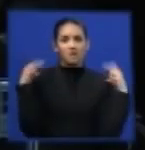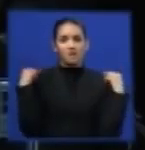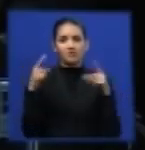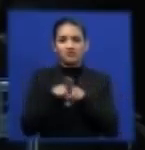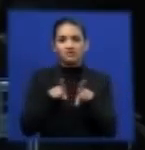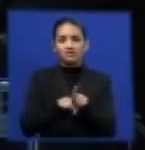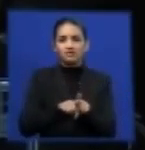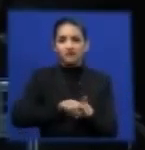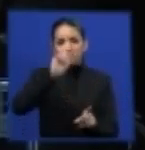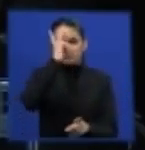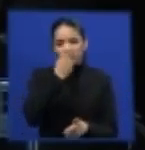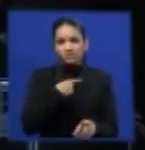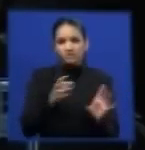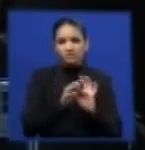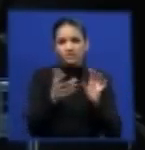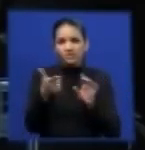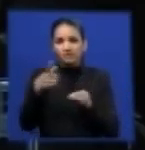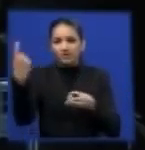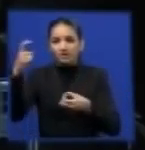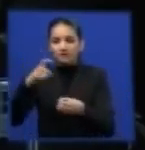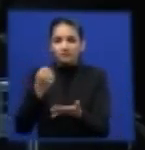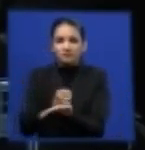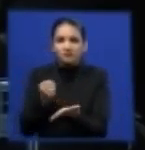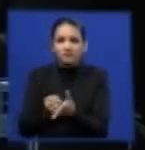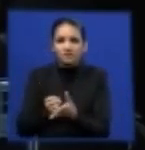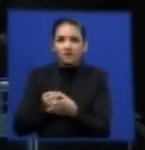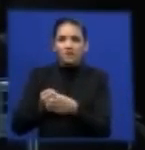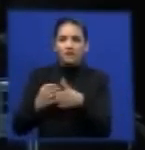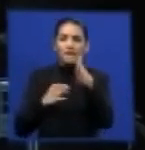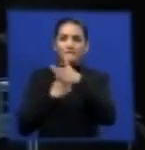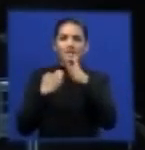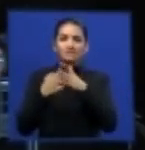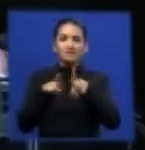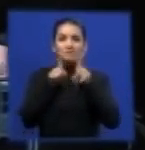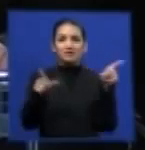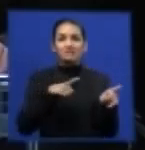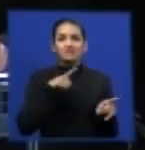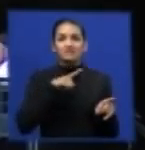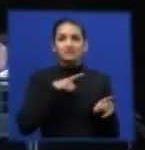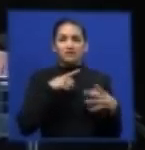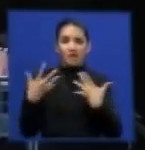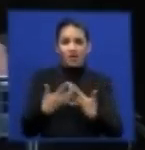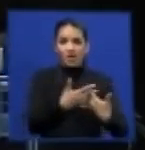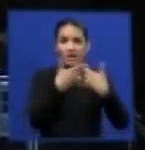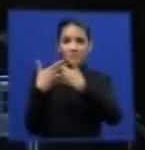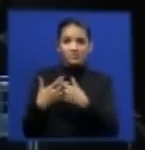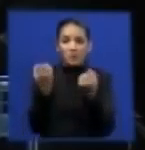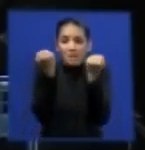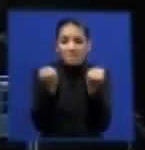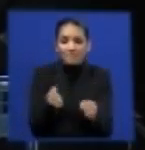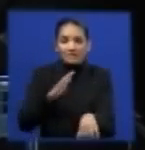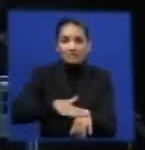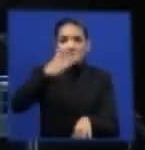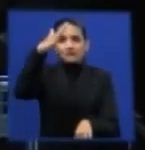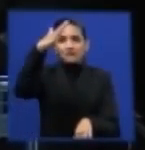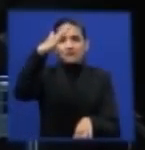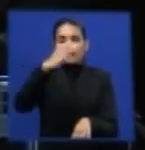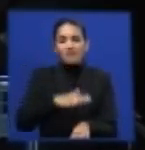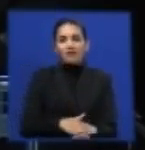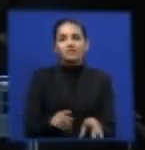Existem uma sobrecarga, caminhões trafegando com excesso de peso. E o dado, talvez, mais